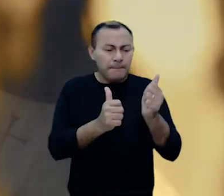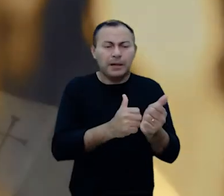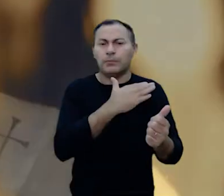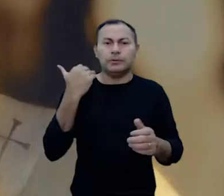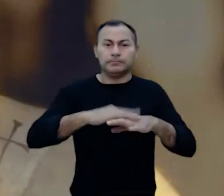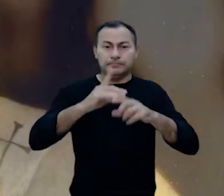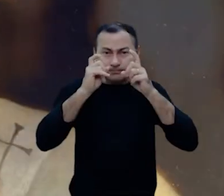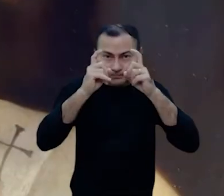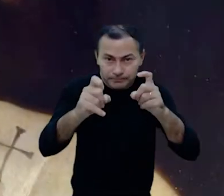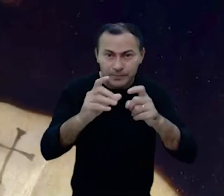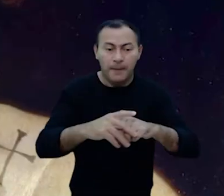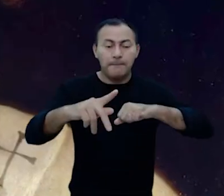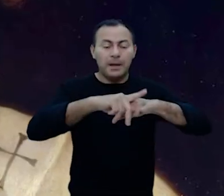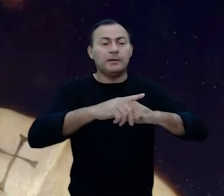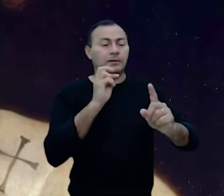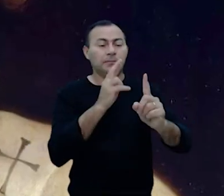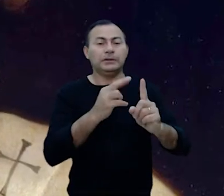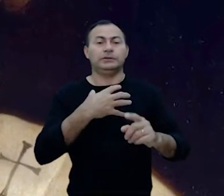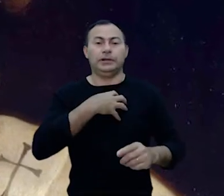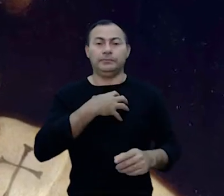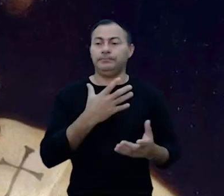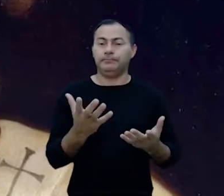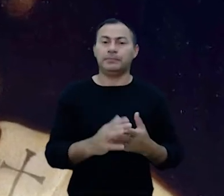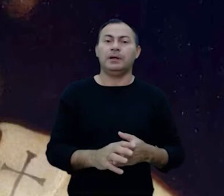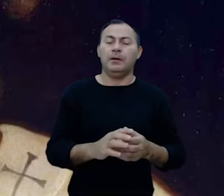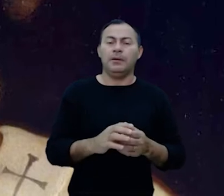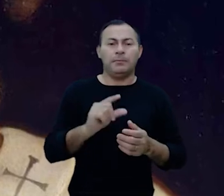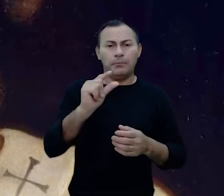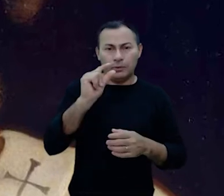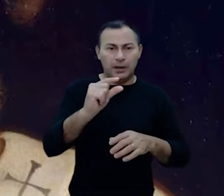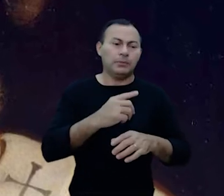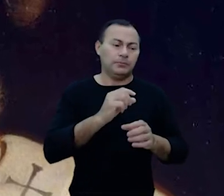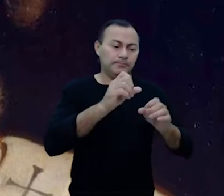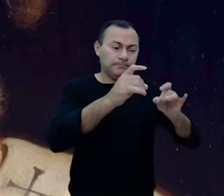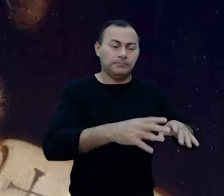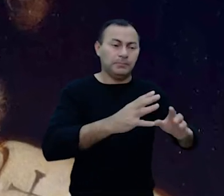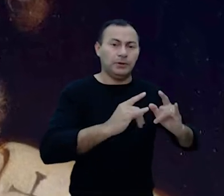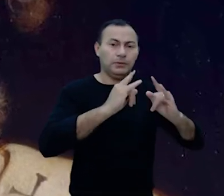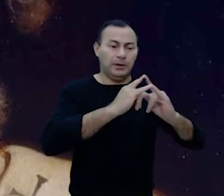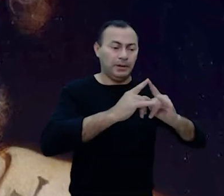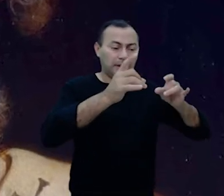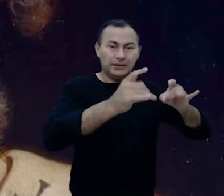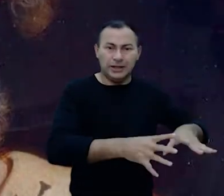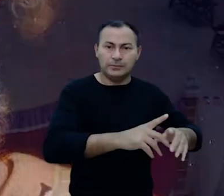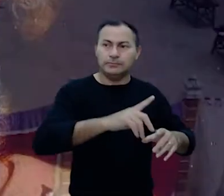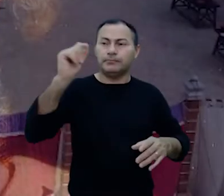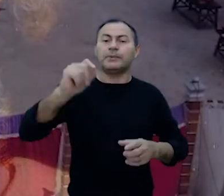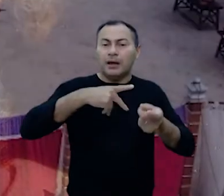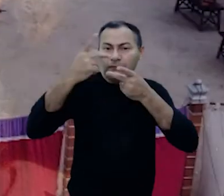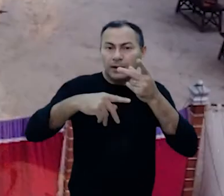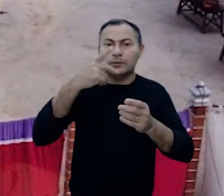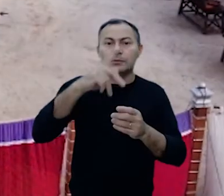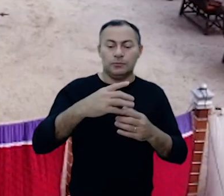próximo a morrer. O mais interessante é que ele se refere à morte dessa maneira. Brevemente deixarei este meu tabernáculo.